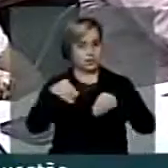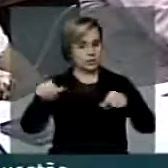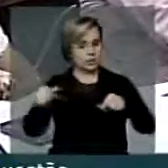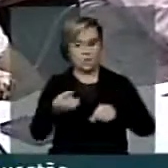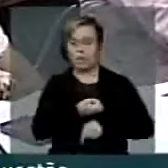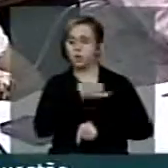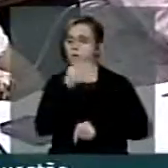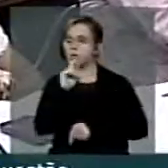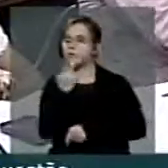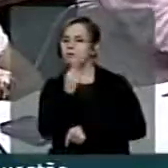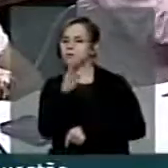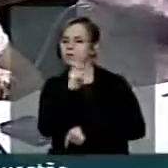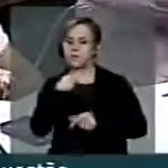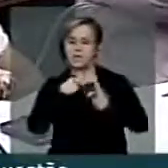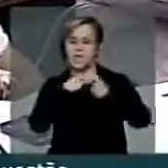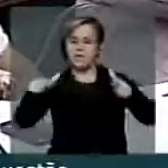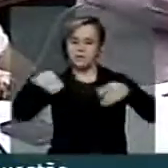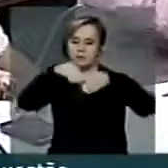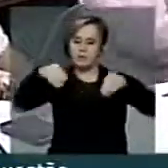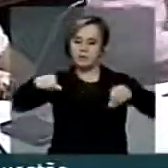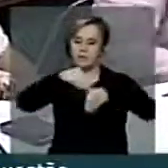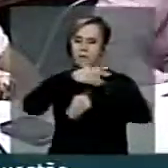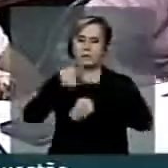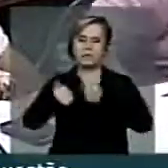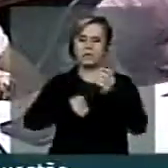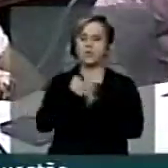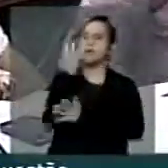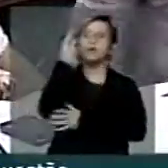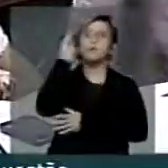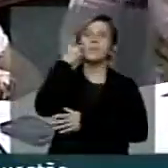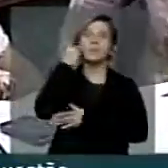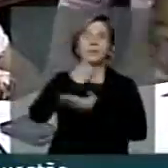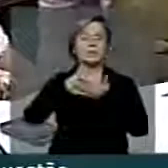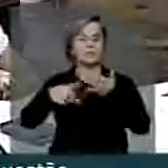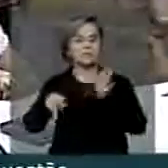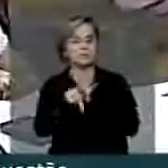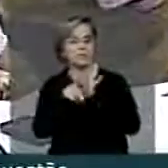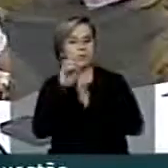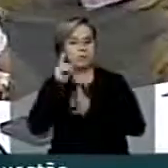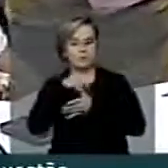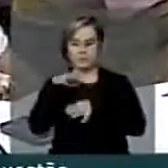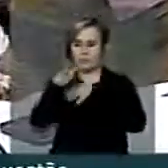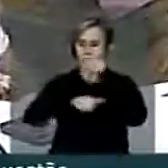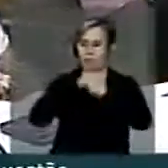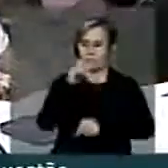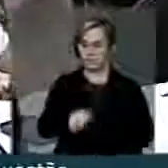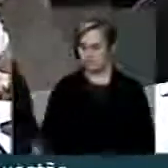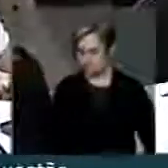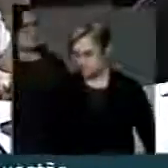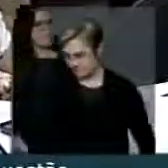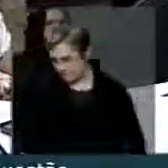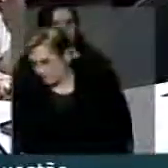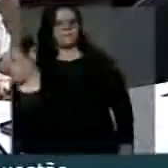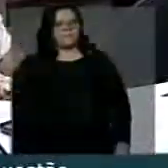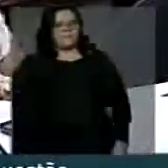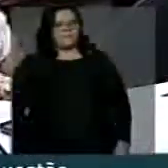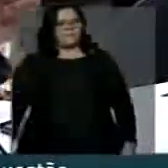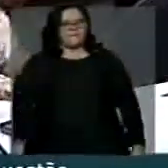Quantos hectares se tem dado sobre os políticos, os grupos que foram prejudicados, para a gente